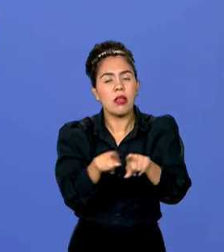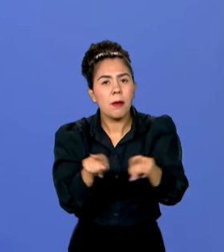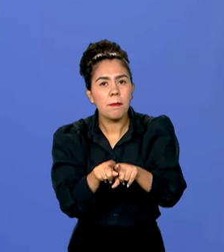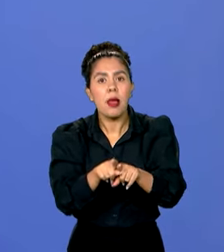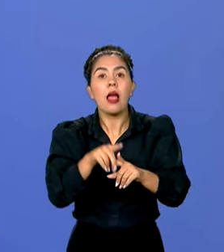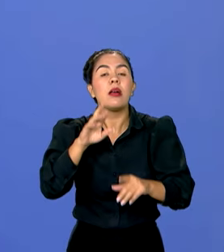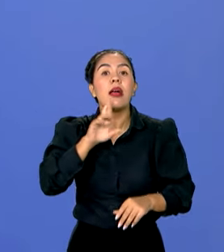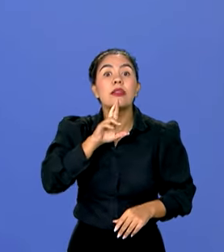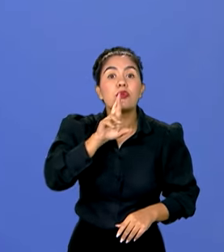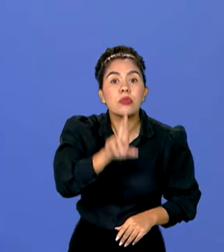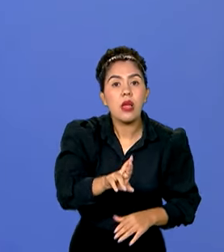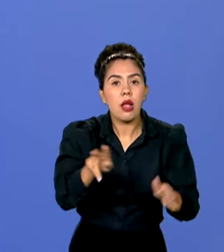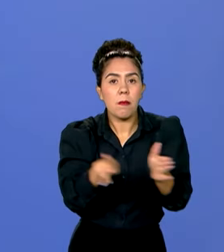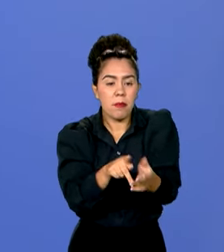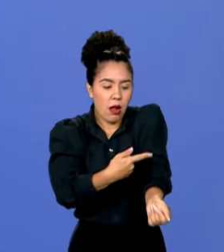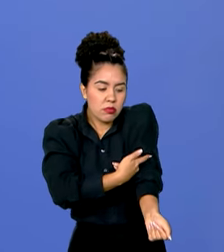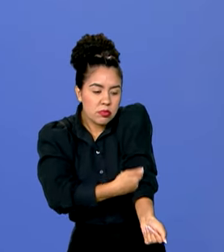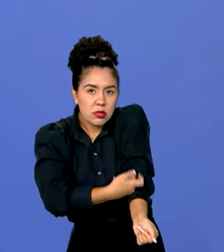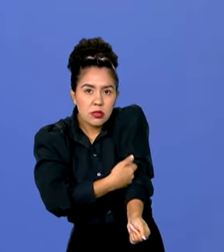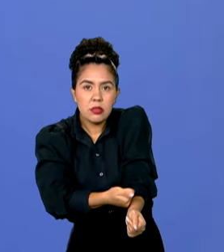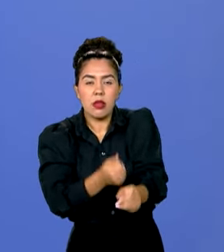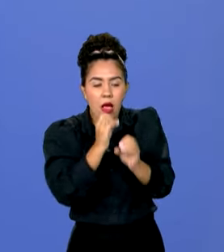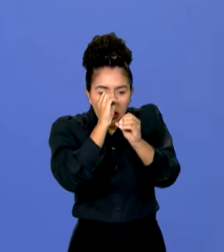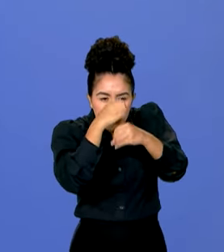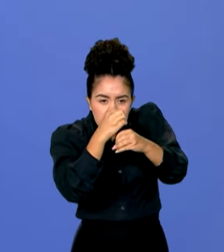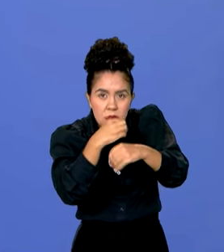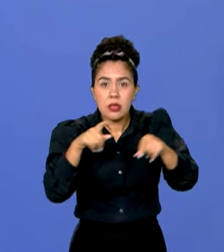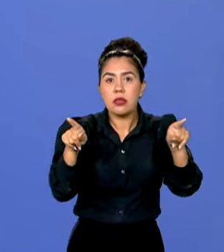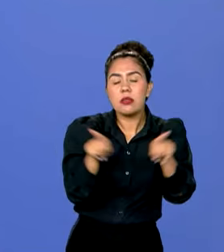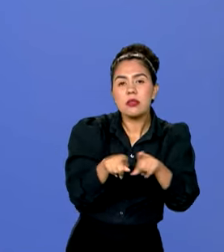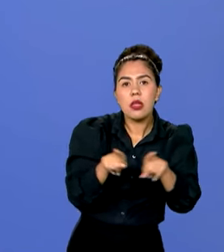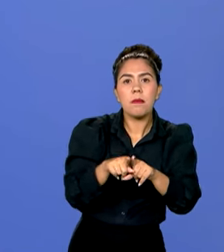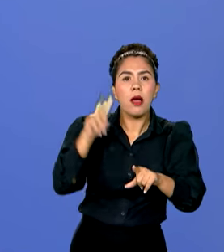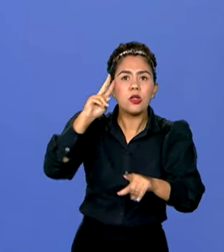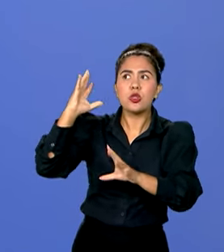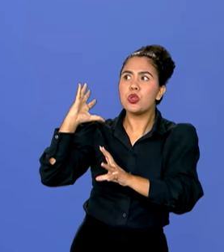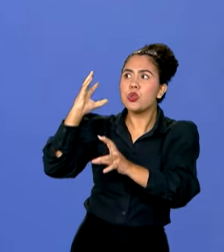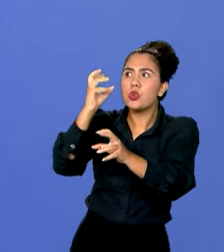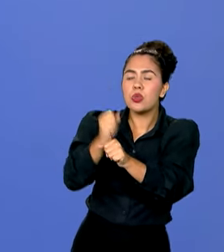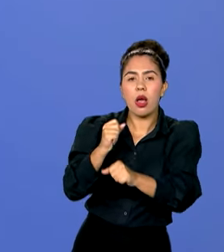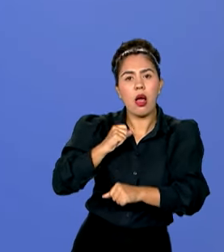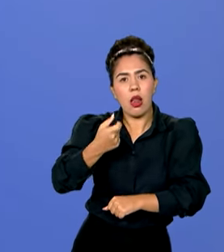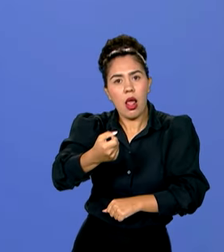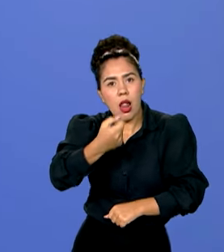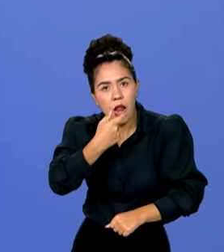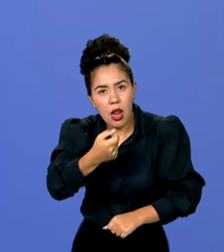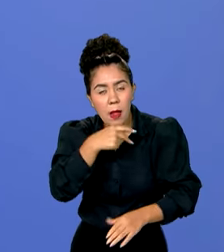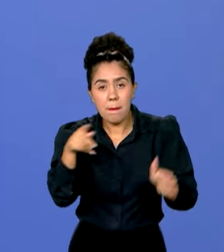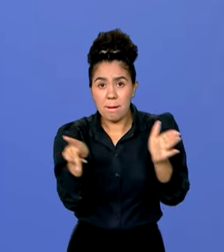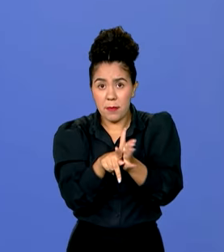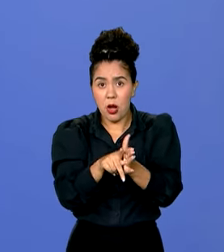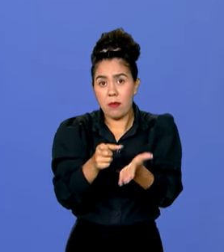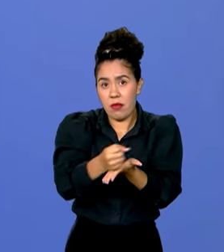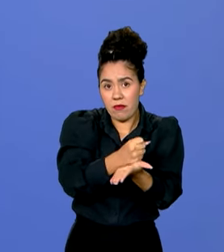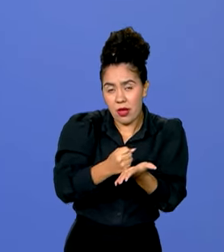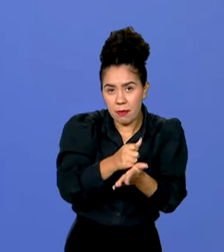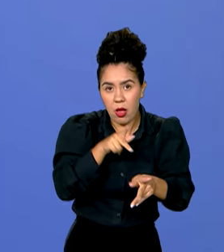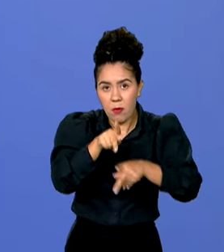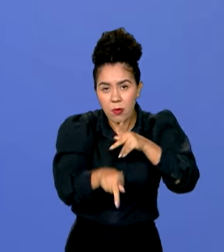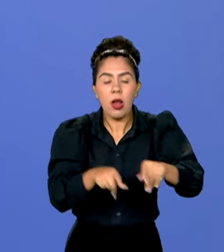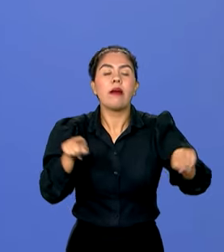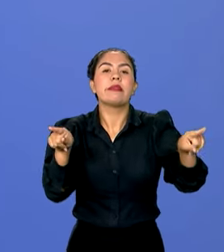resultados de exames laboratoriais, histórico de medicamentos dispensados pelo farmácia popular e o